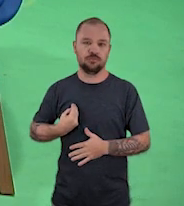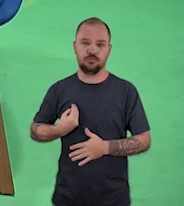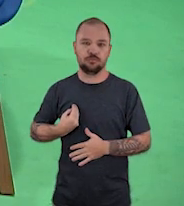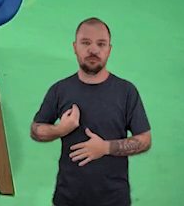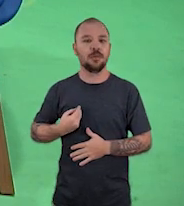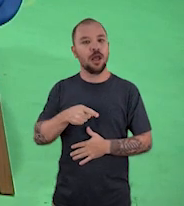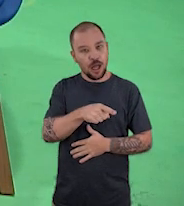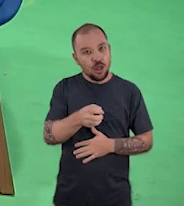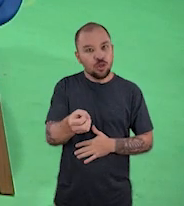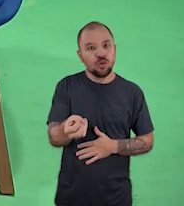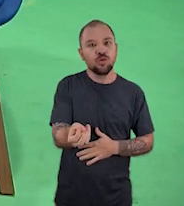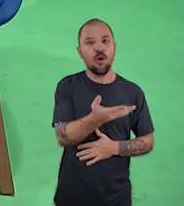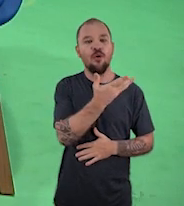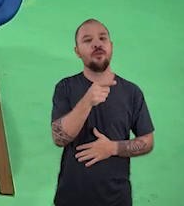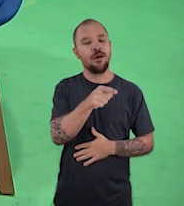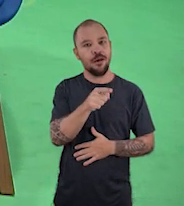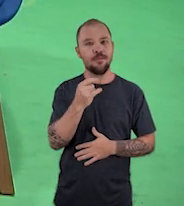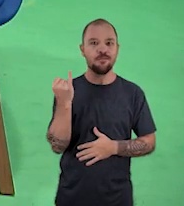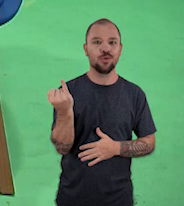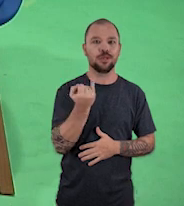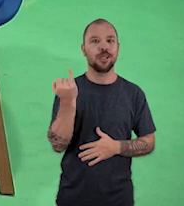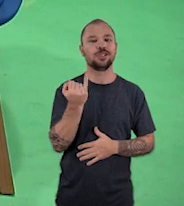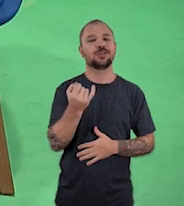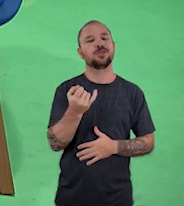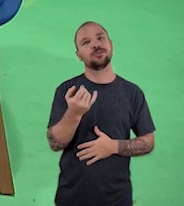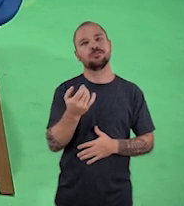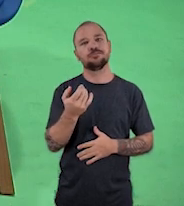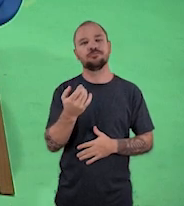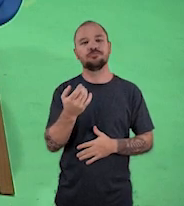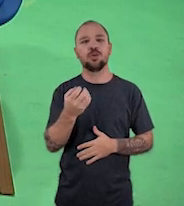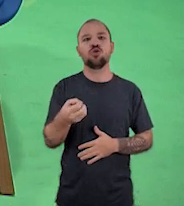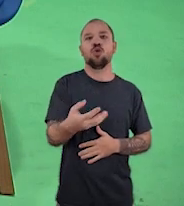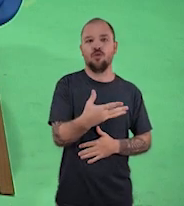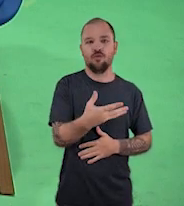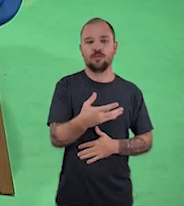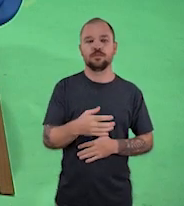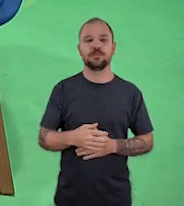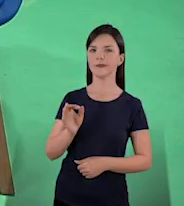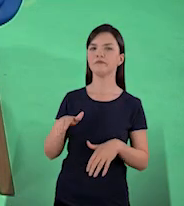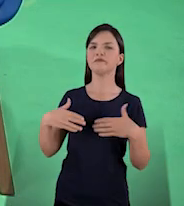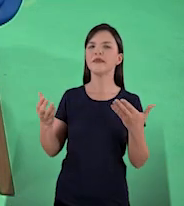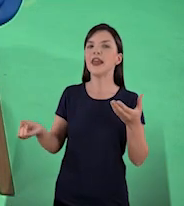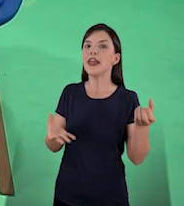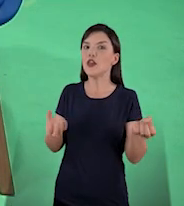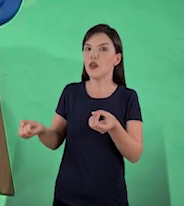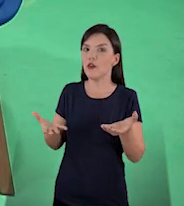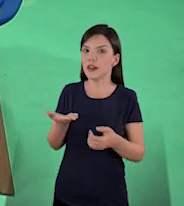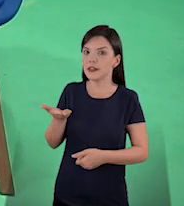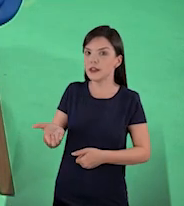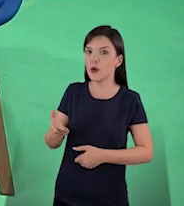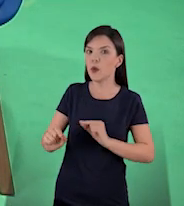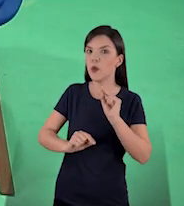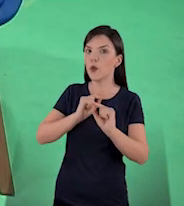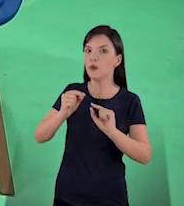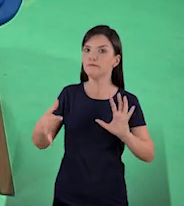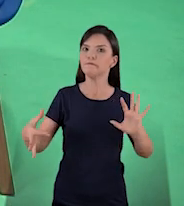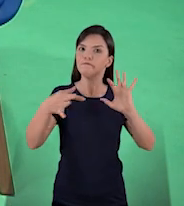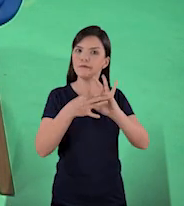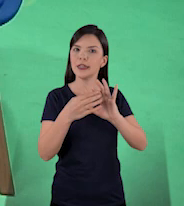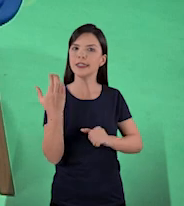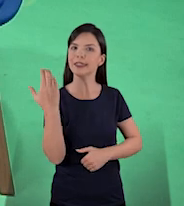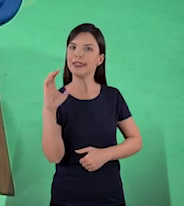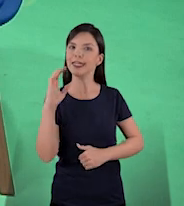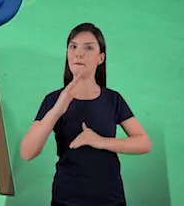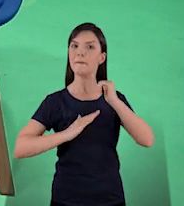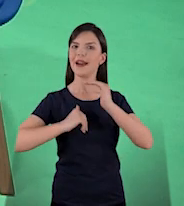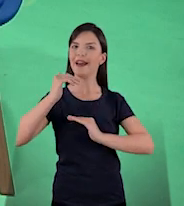já existe, é algo que seja, pelo menos um pouco, fundamentalmente novo. E a inovação aplica a ciência